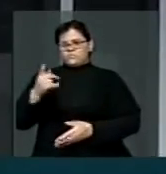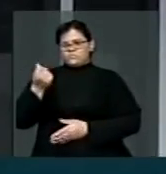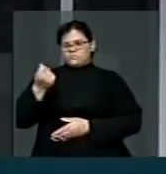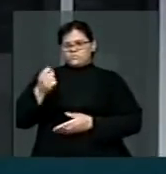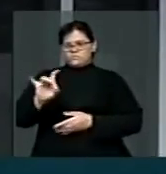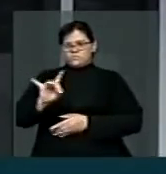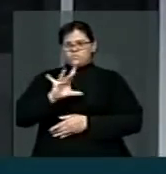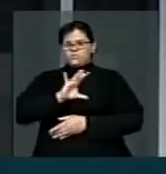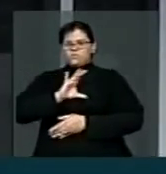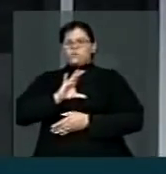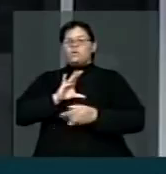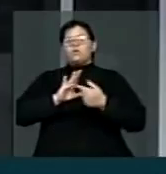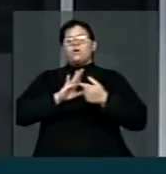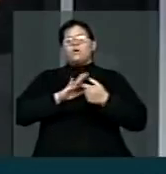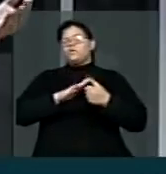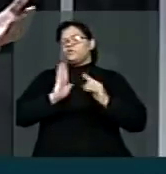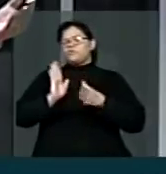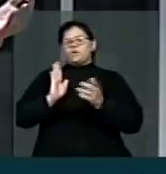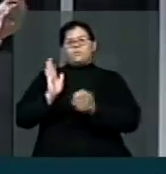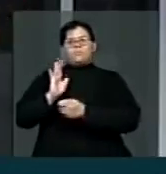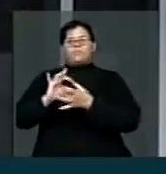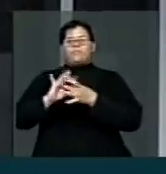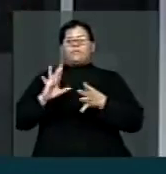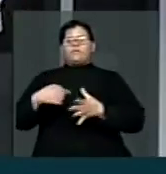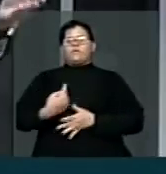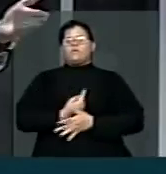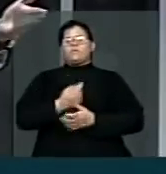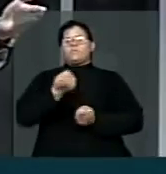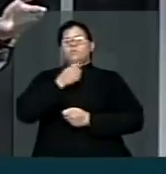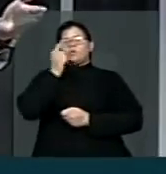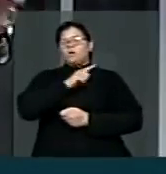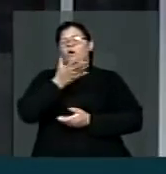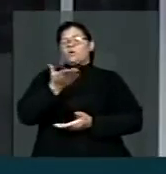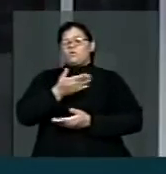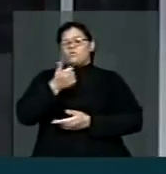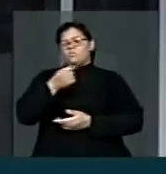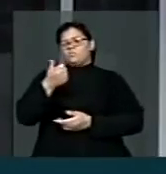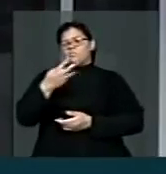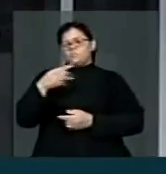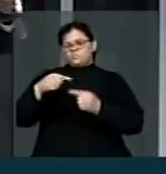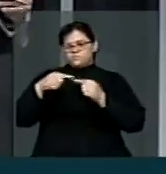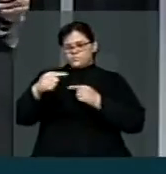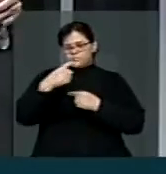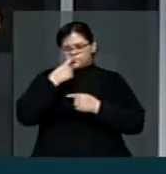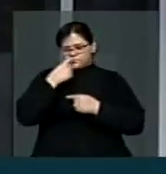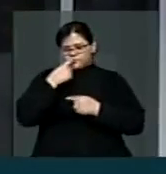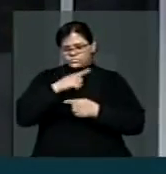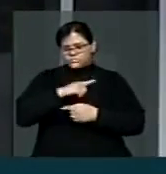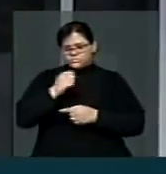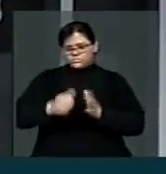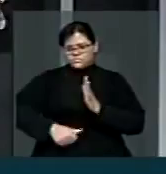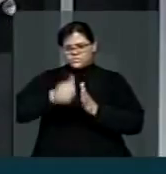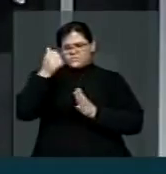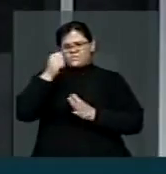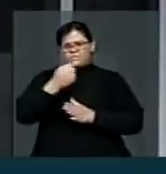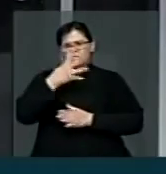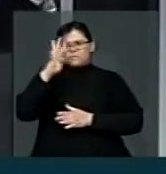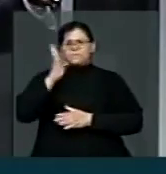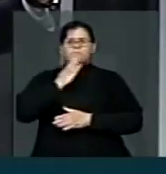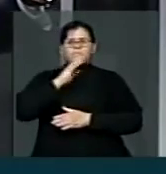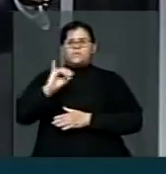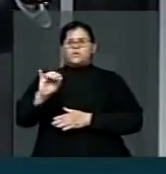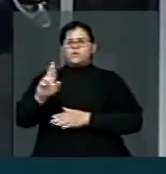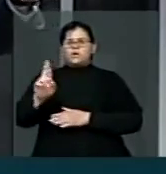especial, já nos deu condições de, partir de 2014, já termos os primeiros quatro bilhões de reais